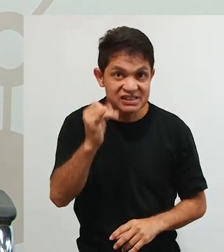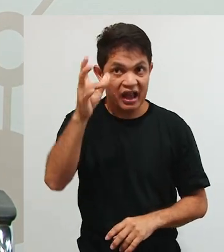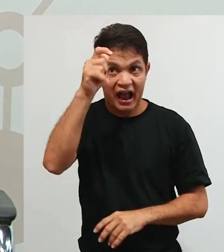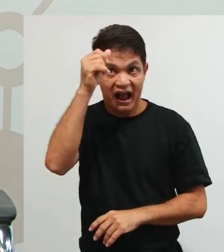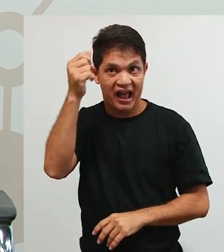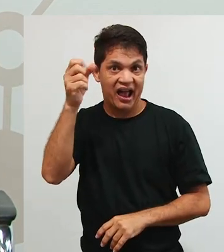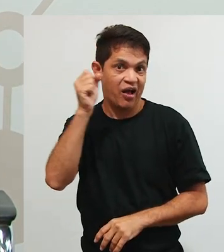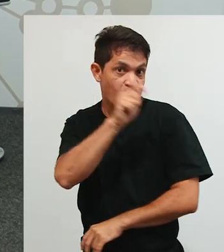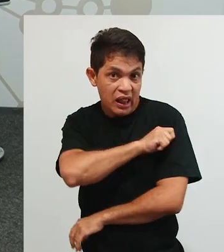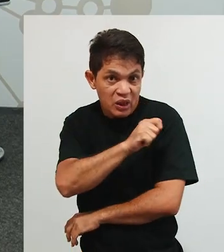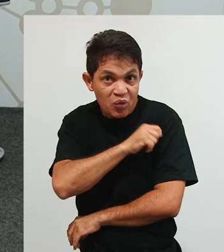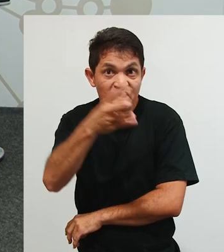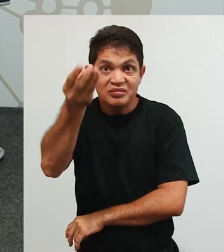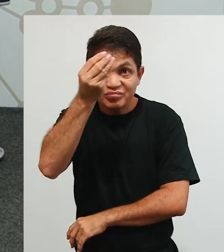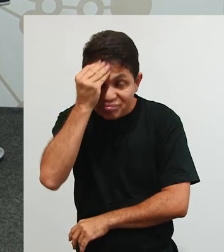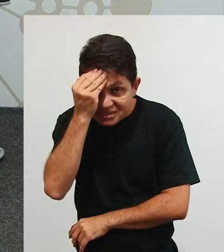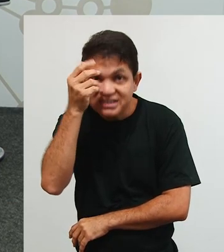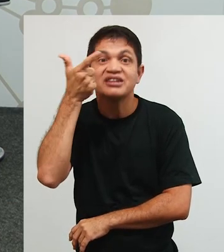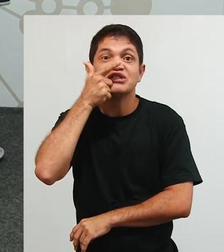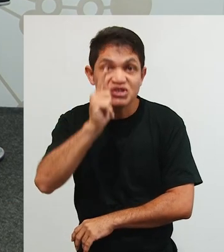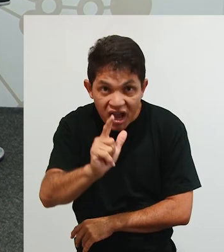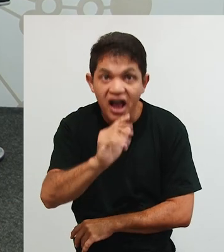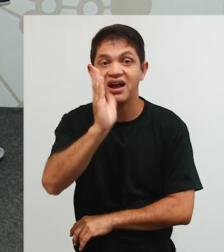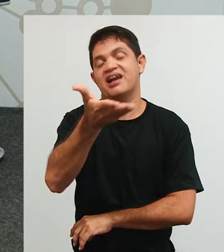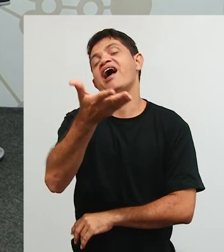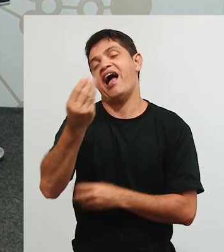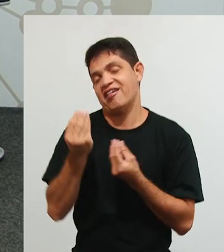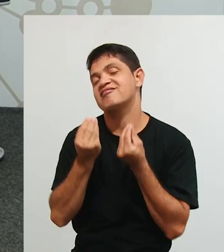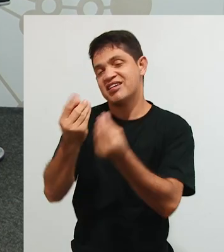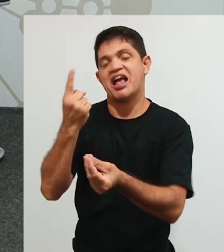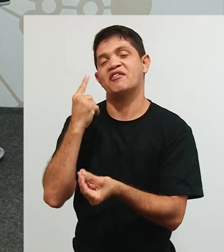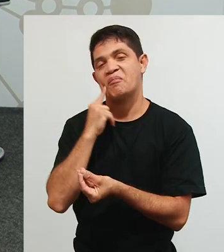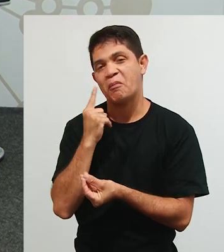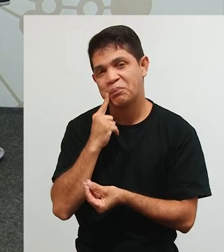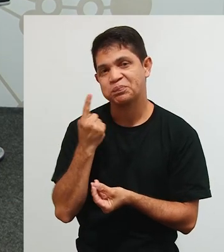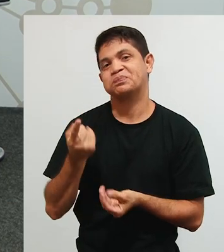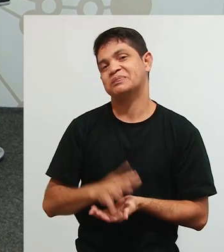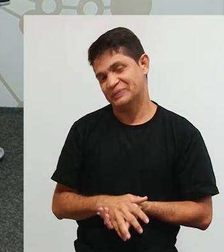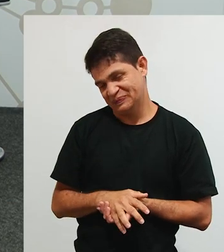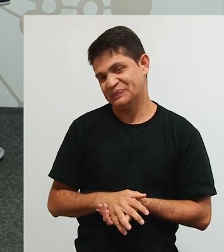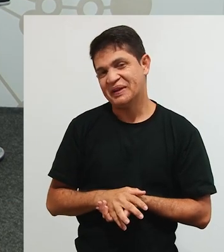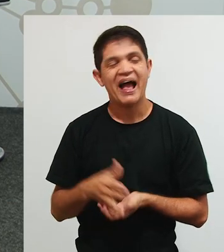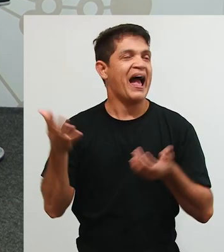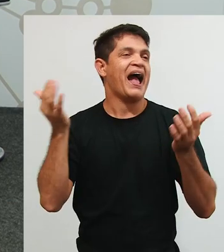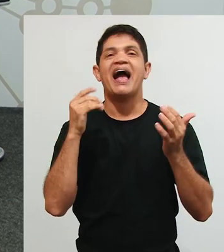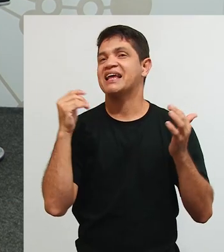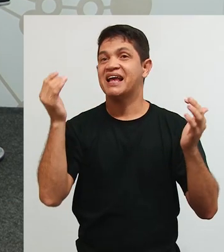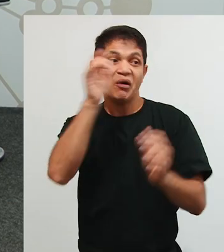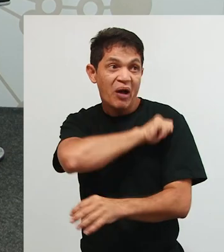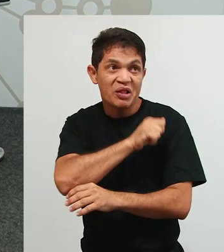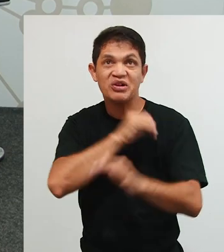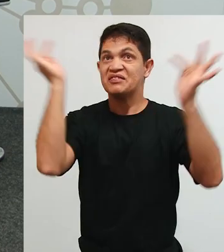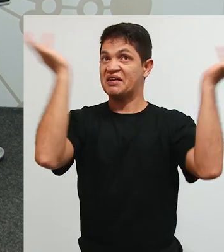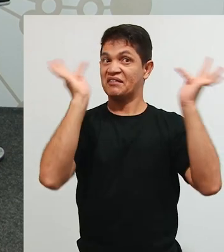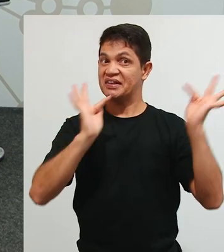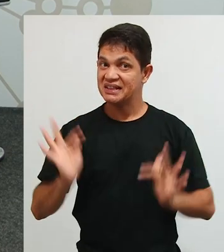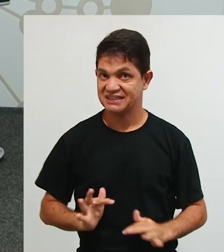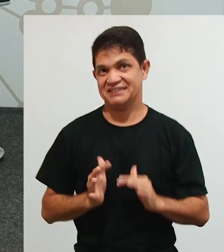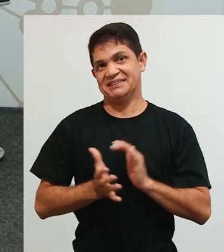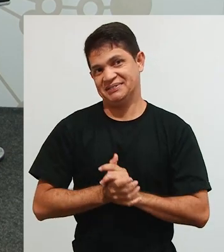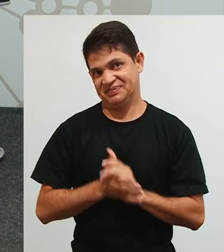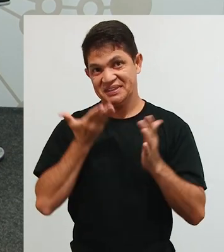bombom. Então, a sua pedagogia é mais recente ainda porque não era dar, era não receber. No caso, assim, se você